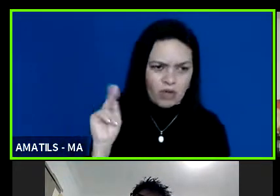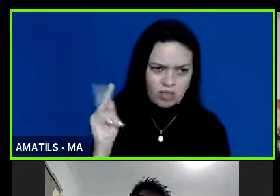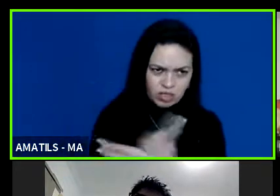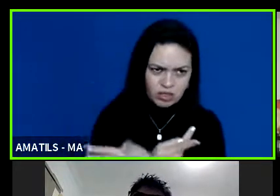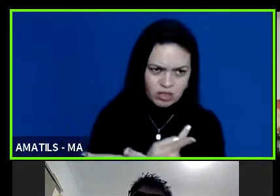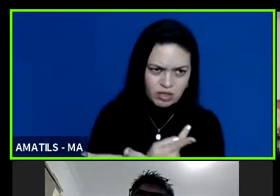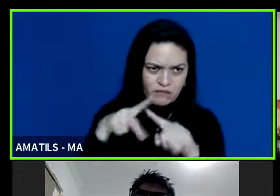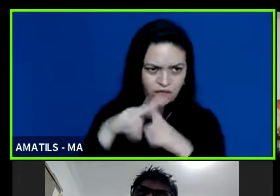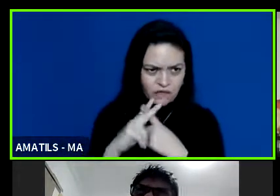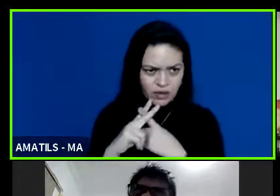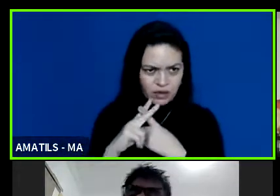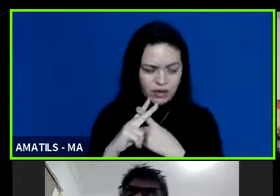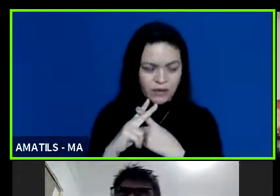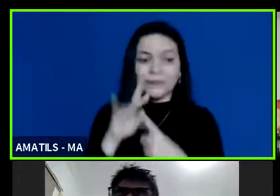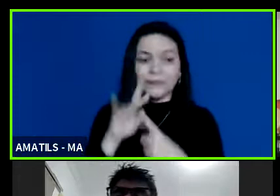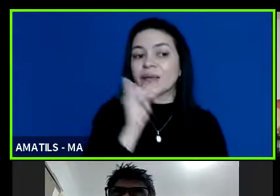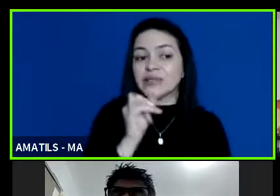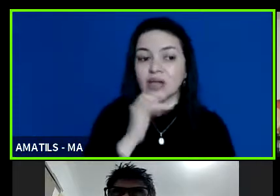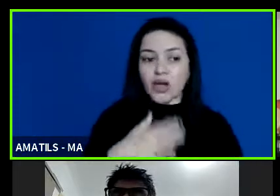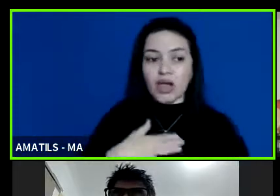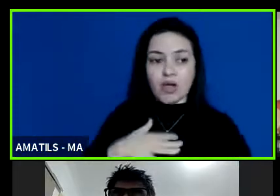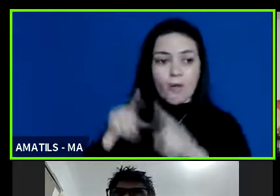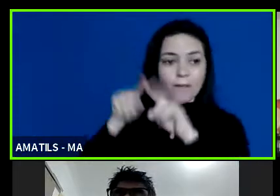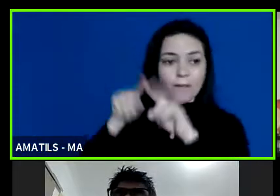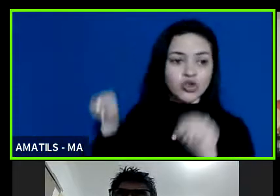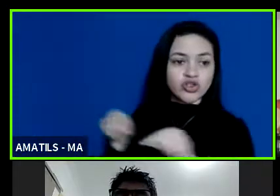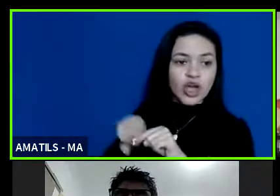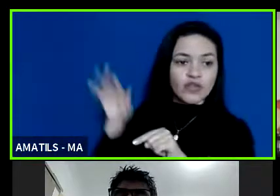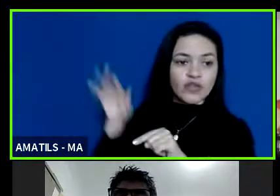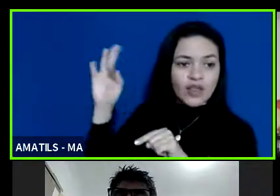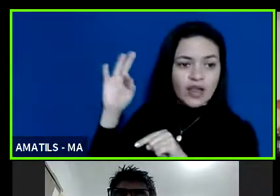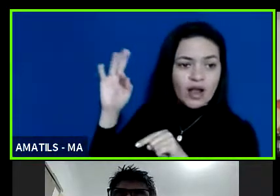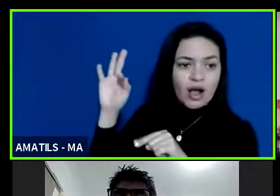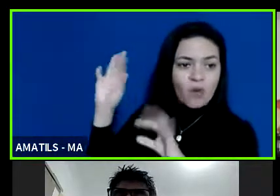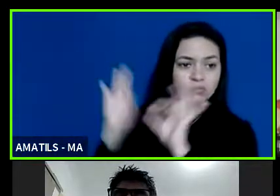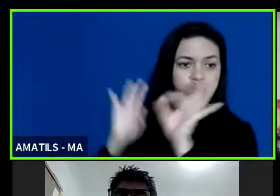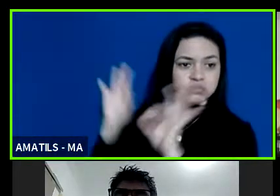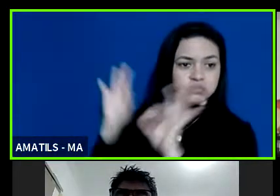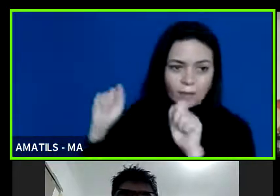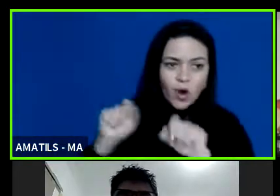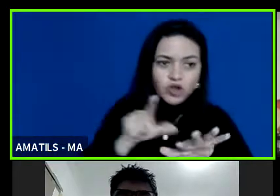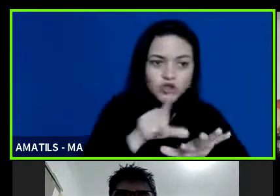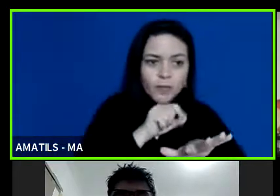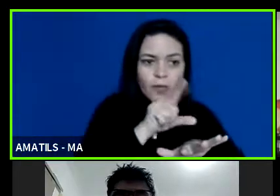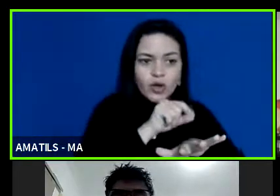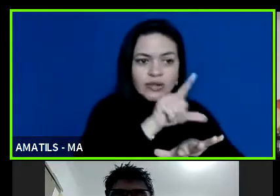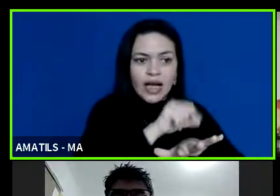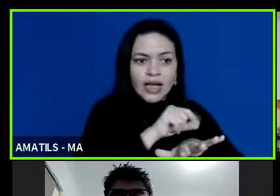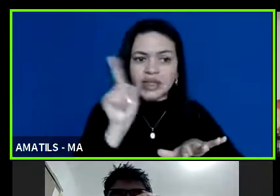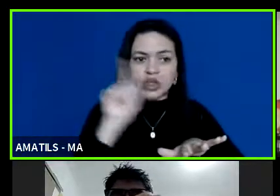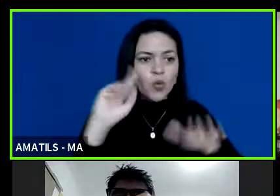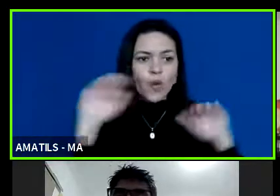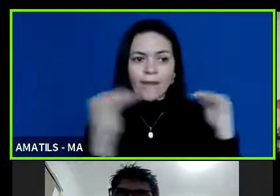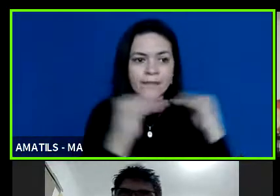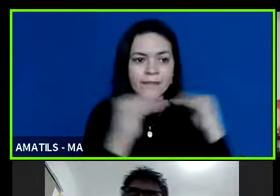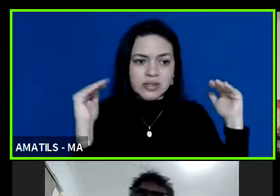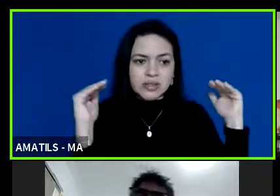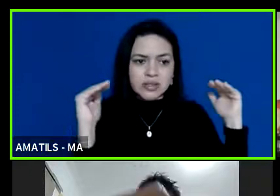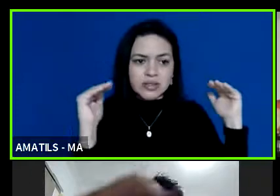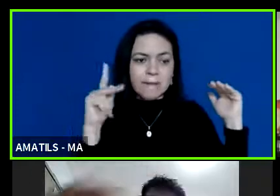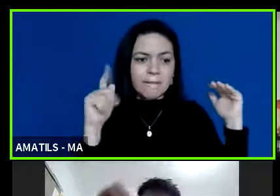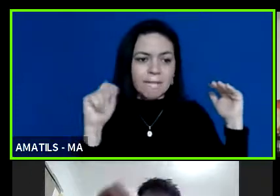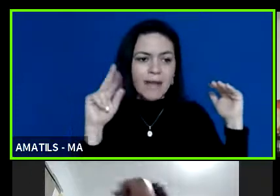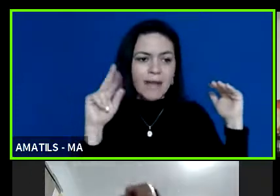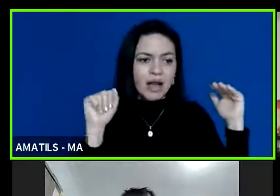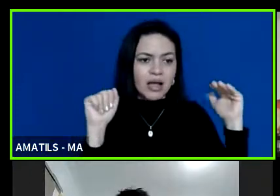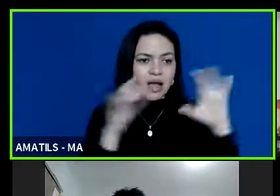eu fazendo um projeto federal eu posso tipo gastar esse recurso numa modalidade que ela não seja especificamente uma modalidade paralímpica eu